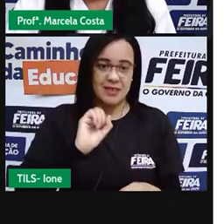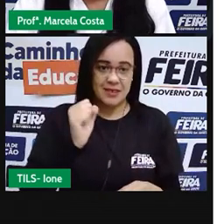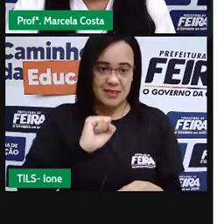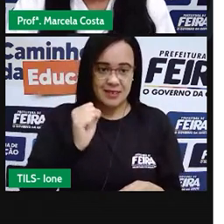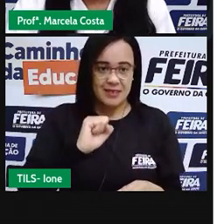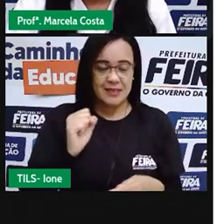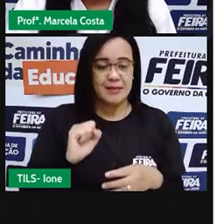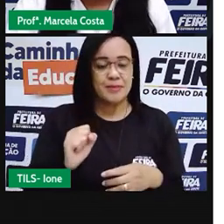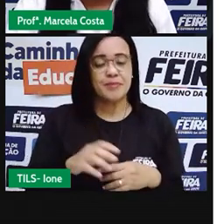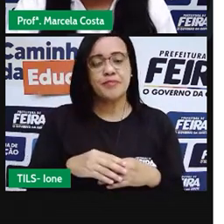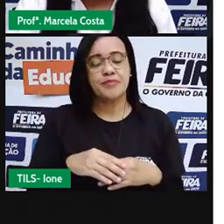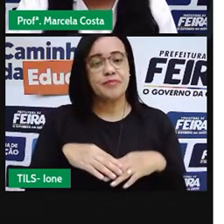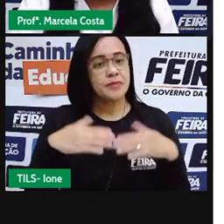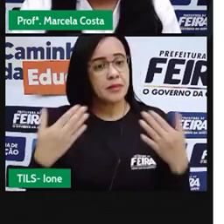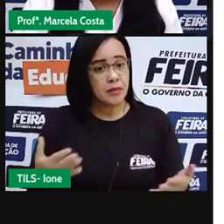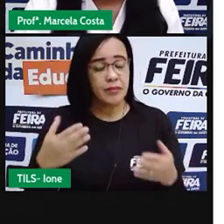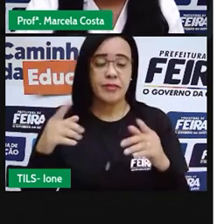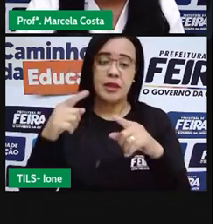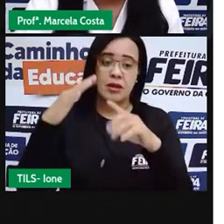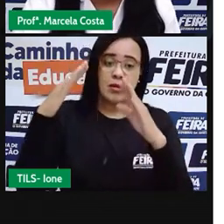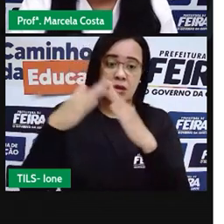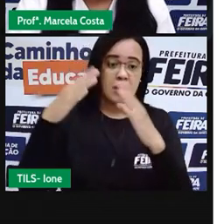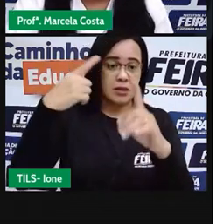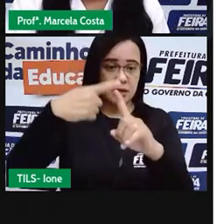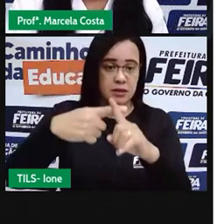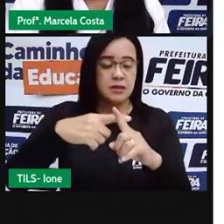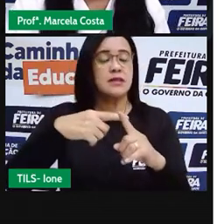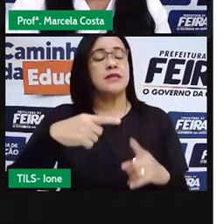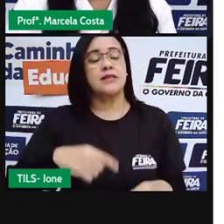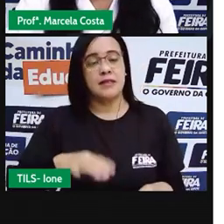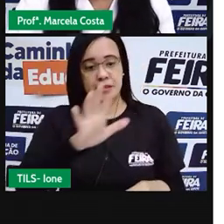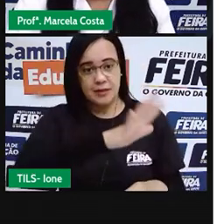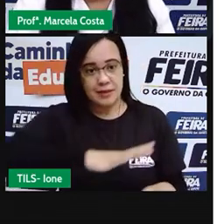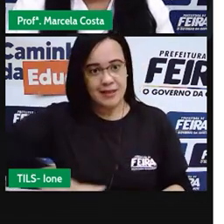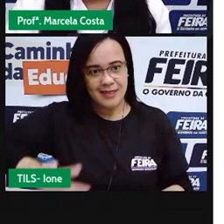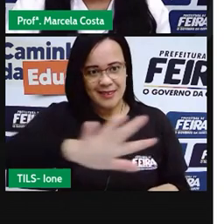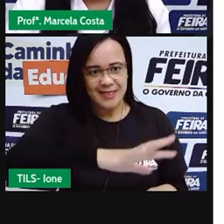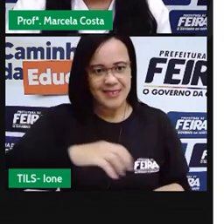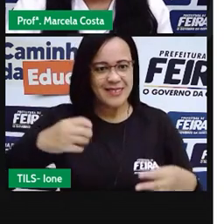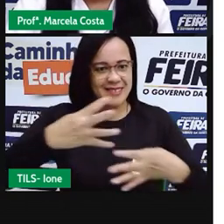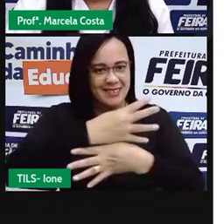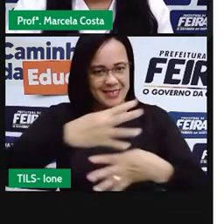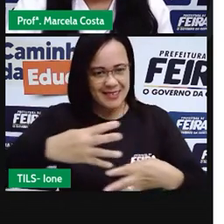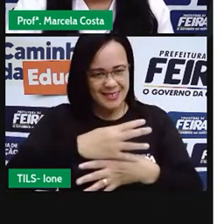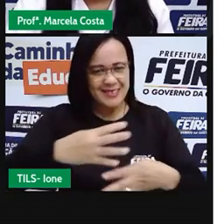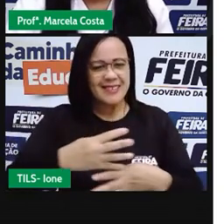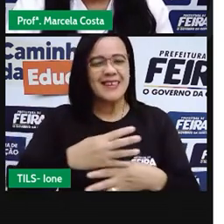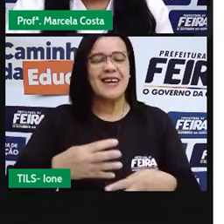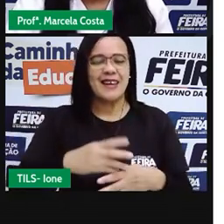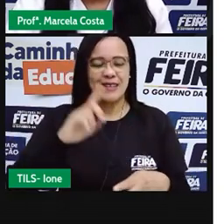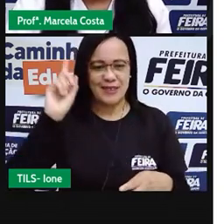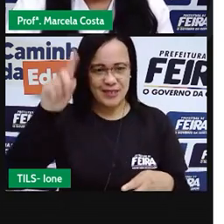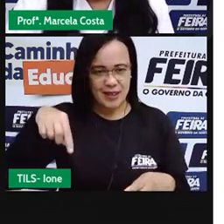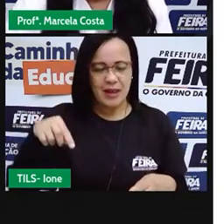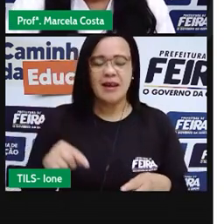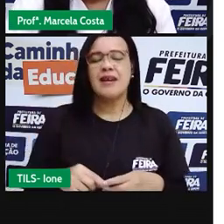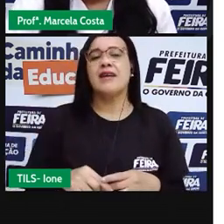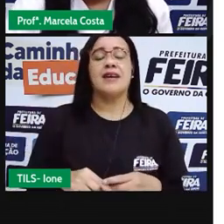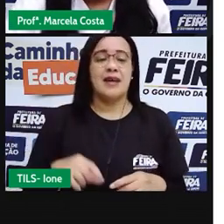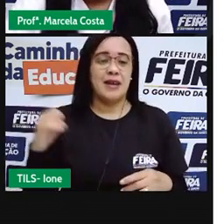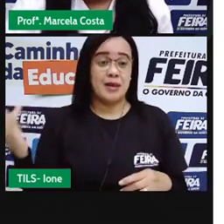As igrejas da nossa cidade fazem parte do patrimônio arquitetônico, cultural aqui da nossa